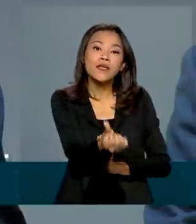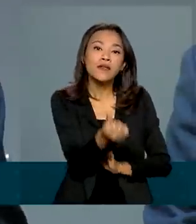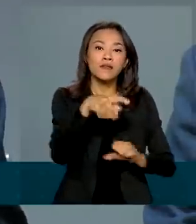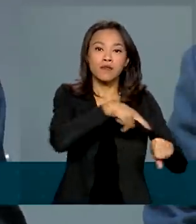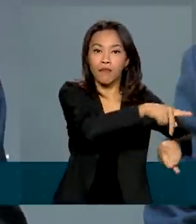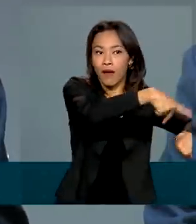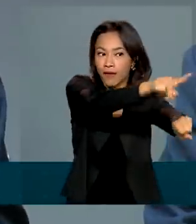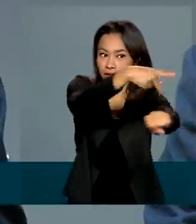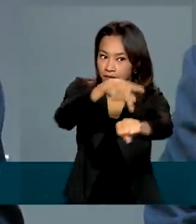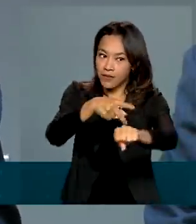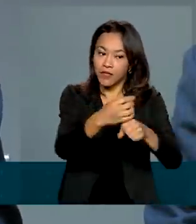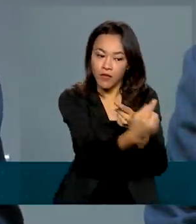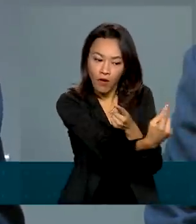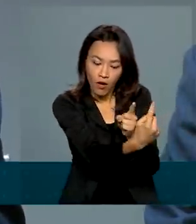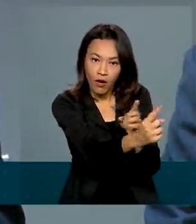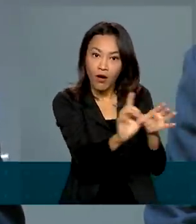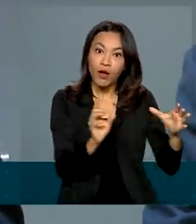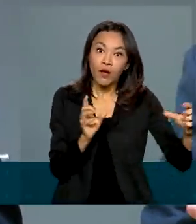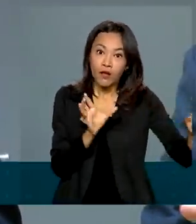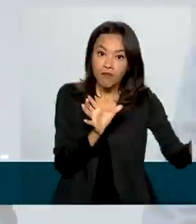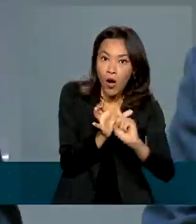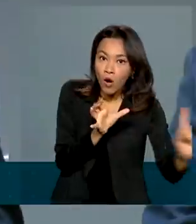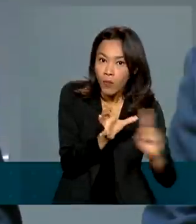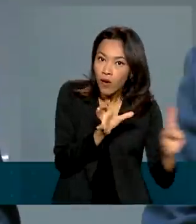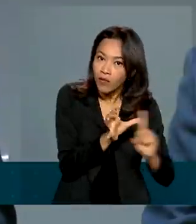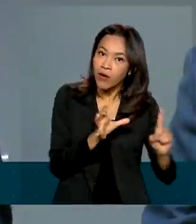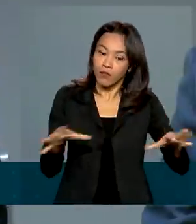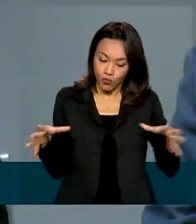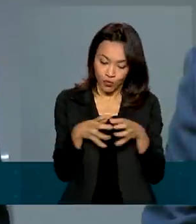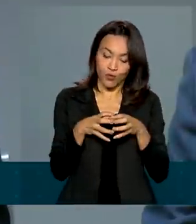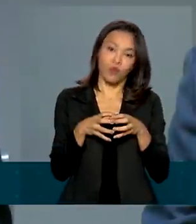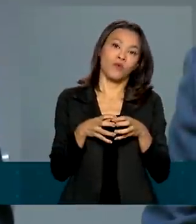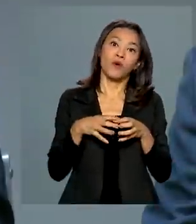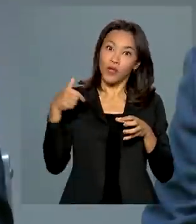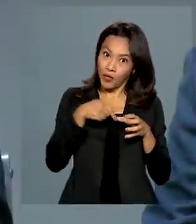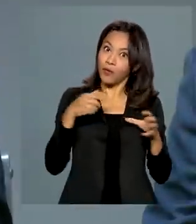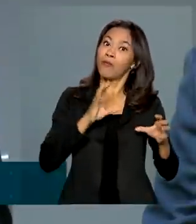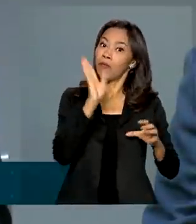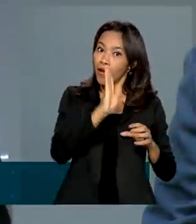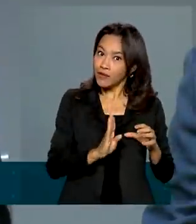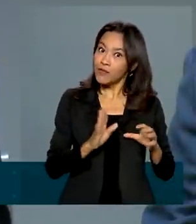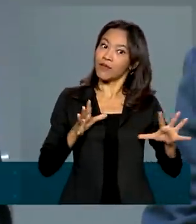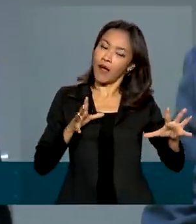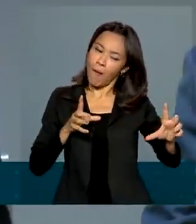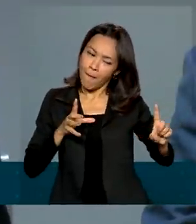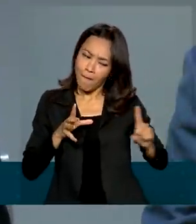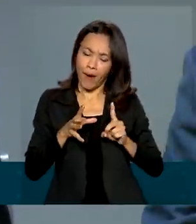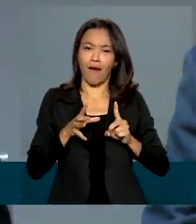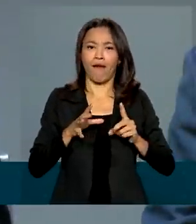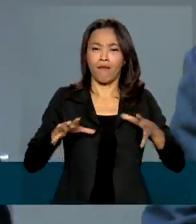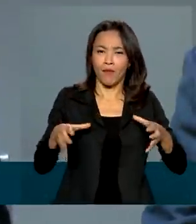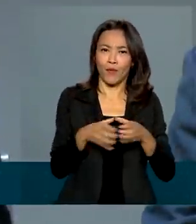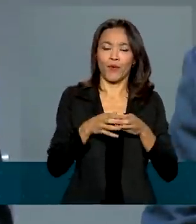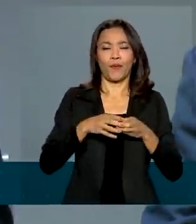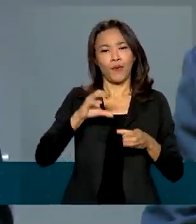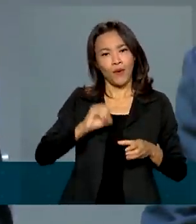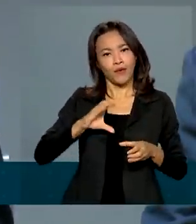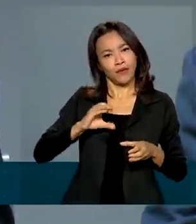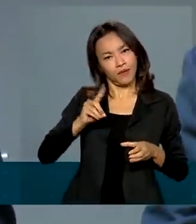de acesso ao CDE e o Brasil está bastante avançado. Estamos dando um passo decisivo nesse mapa, nesse roadmap